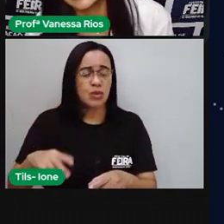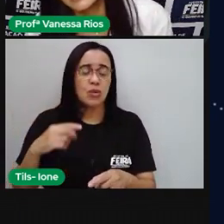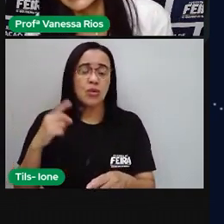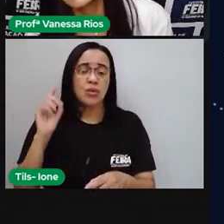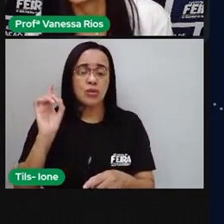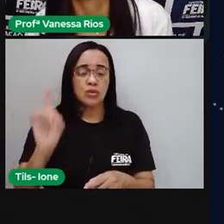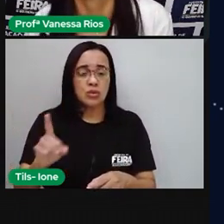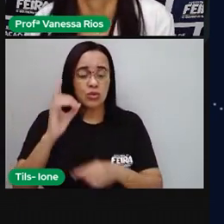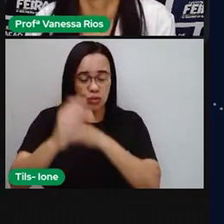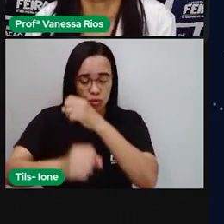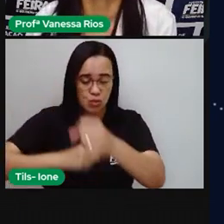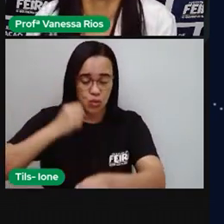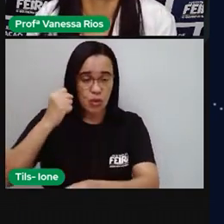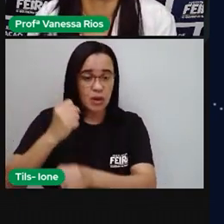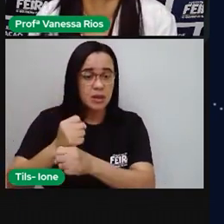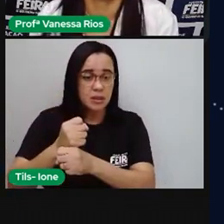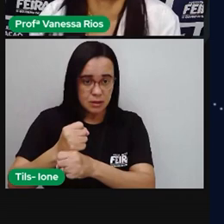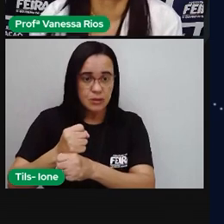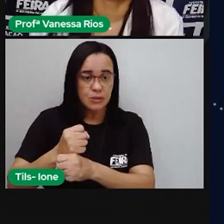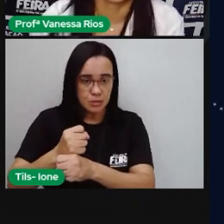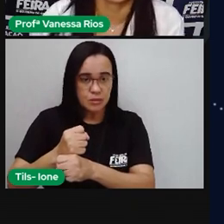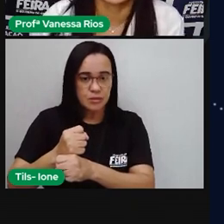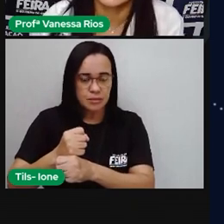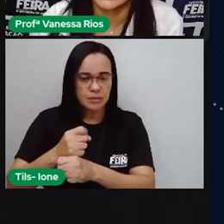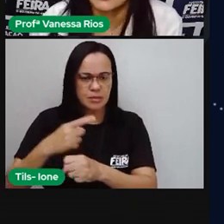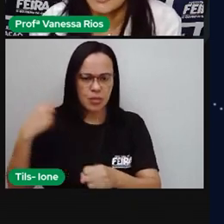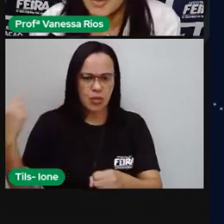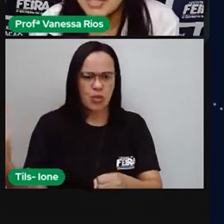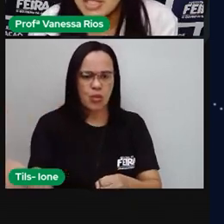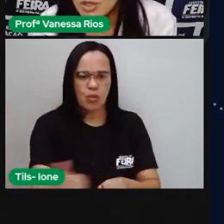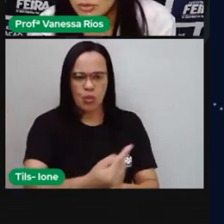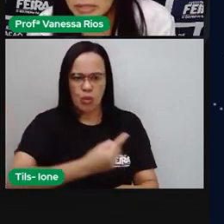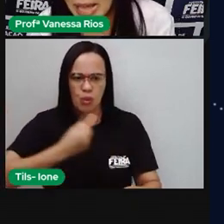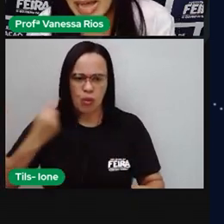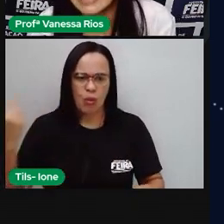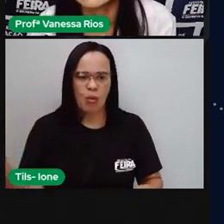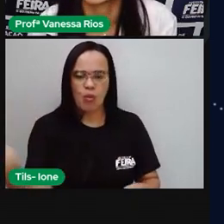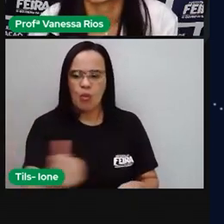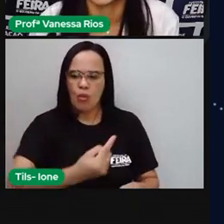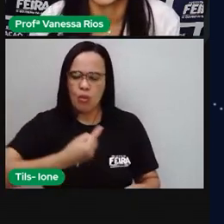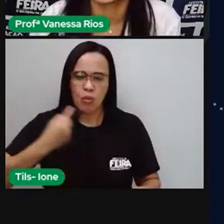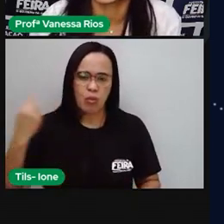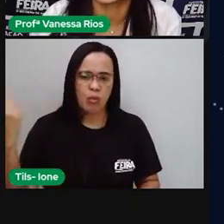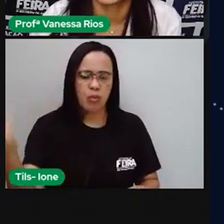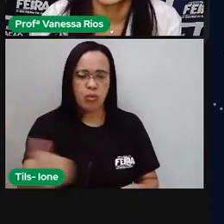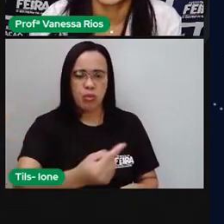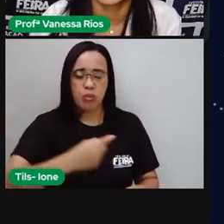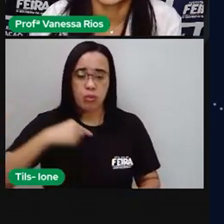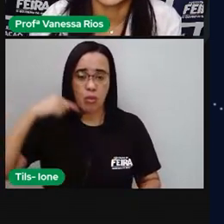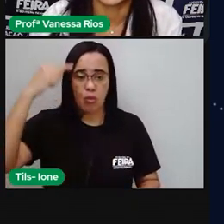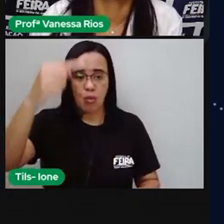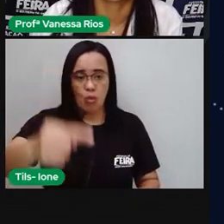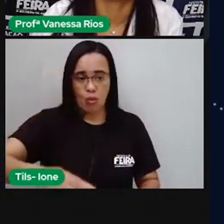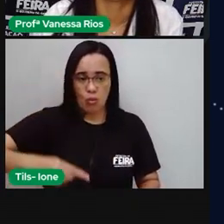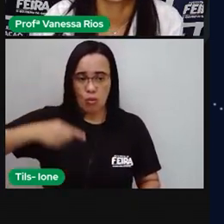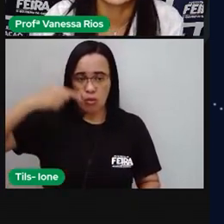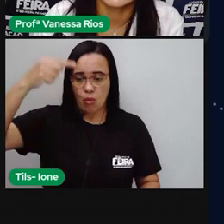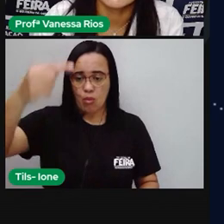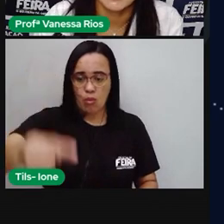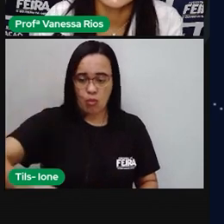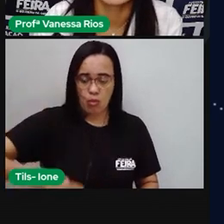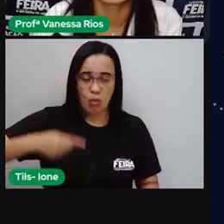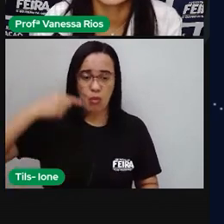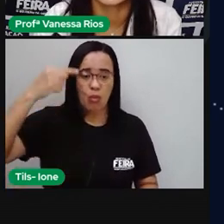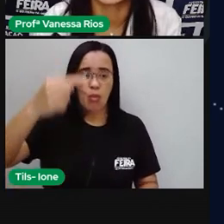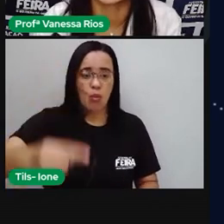inclinação, o fato dessa volta não acontecer de forma circular. Então, várias características